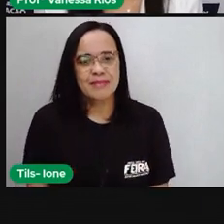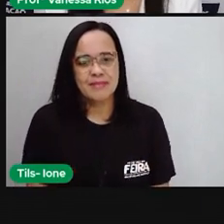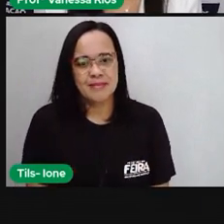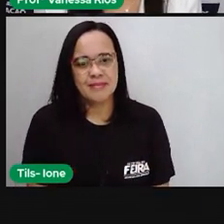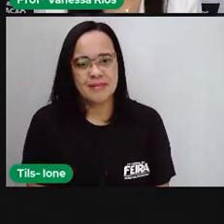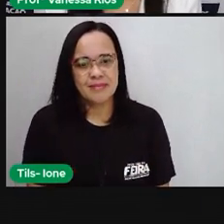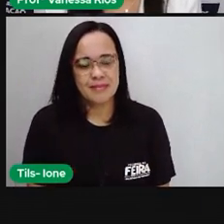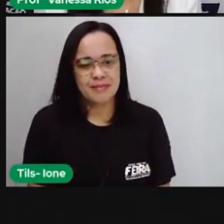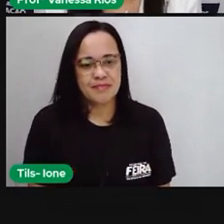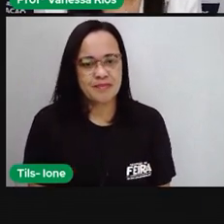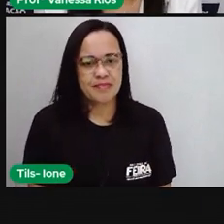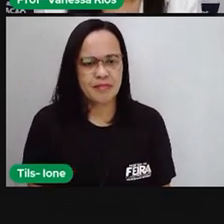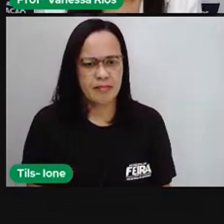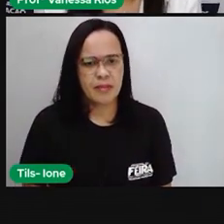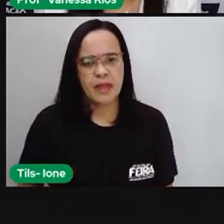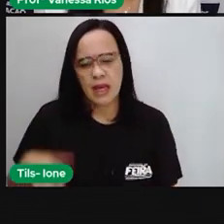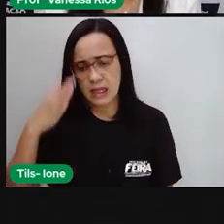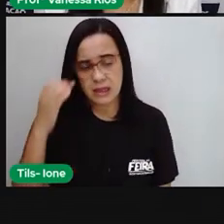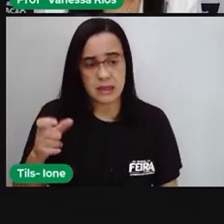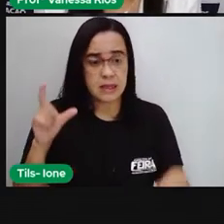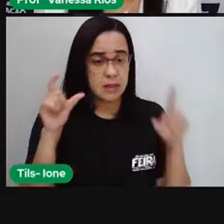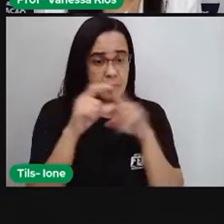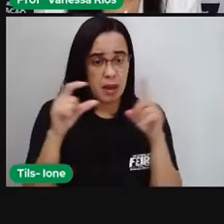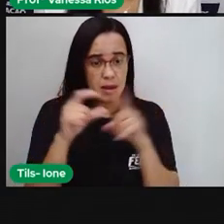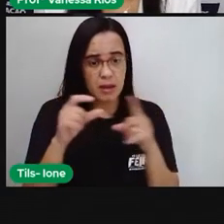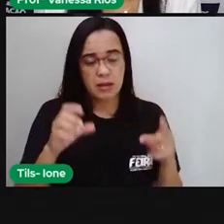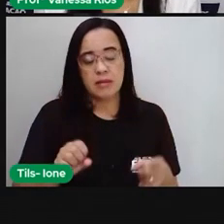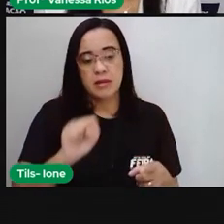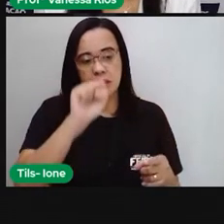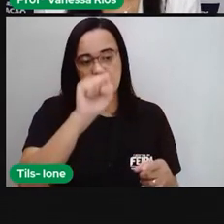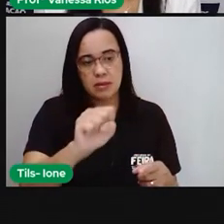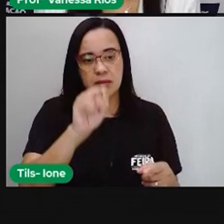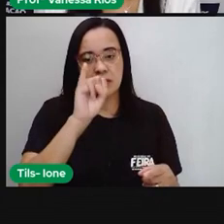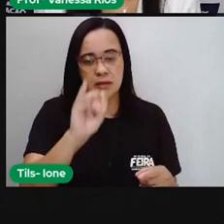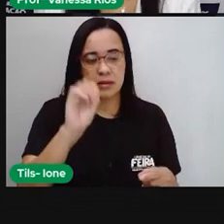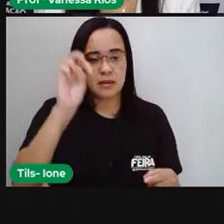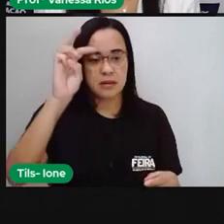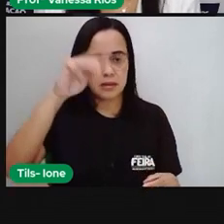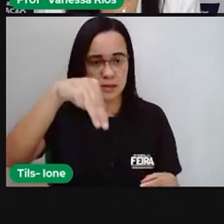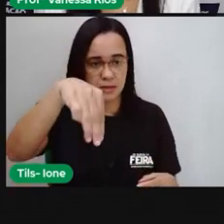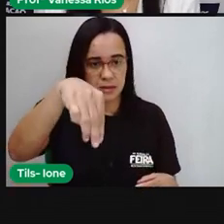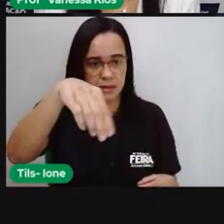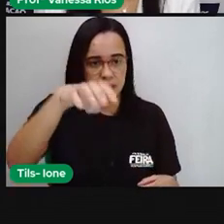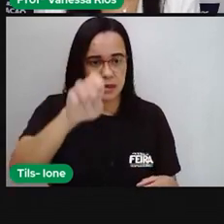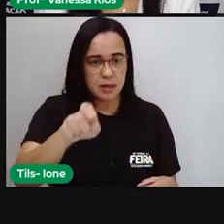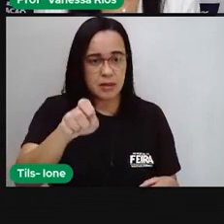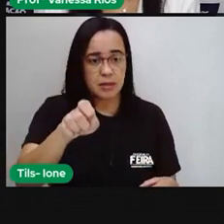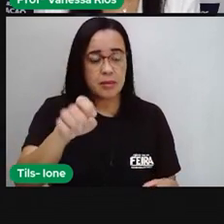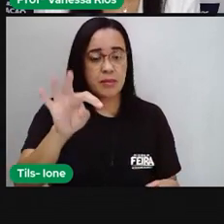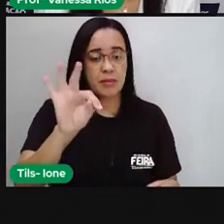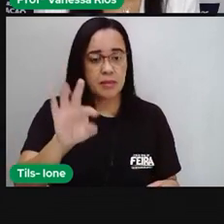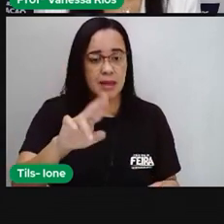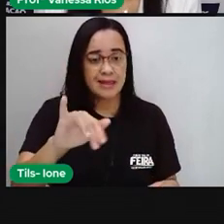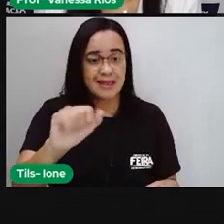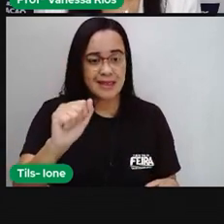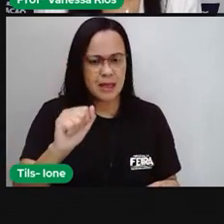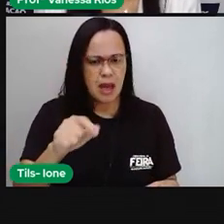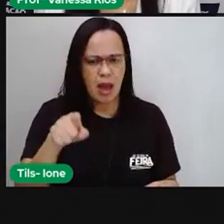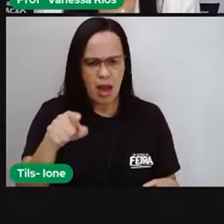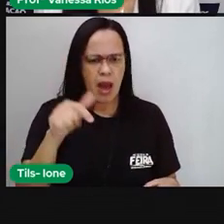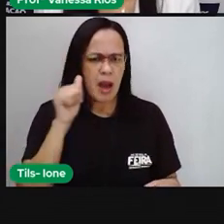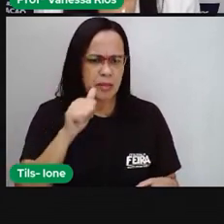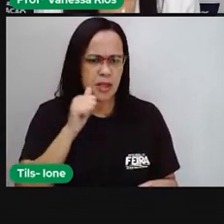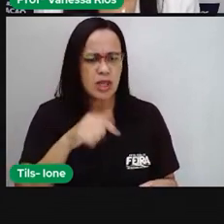Mas você sabe aí o que é simetria? Olha só o que a menina respondeu. Seis sim. A